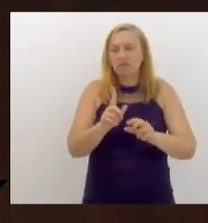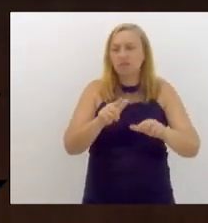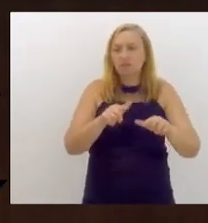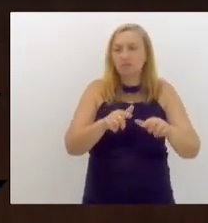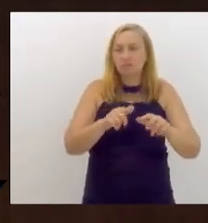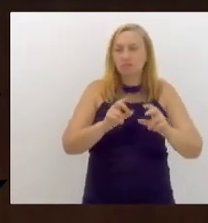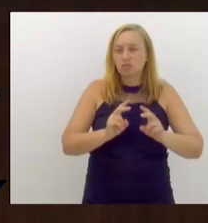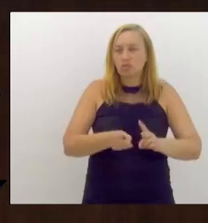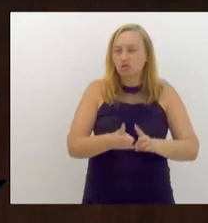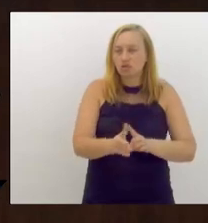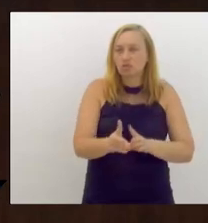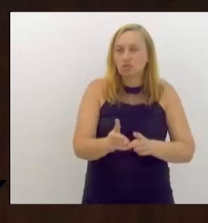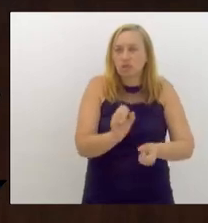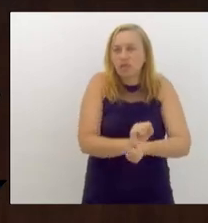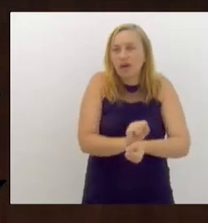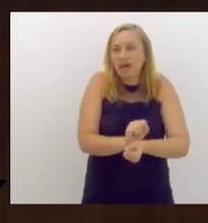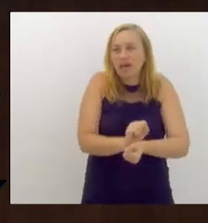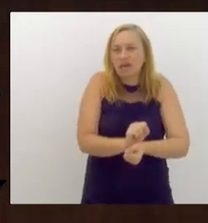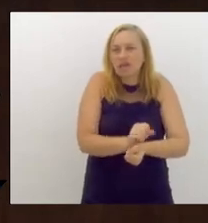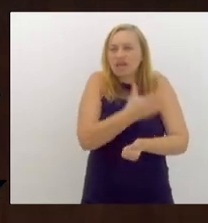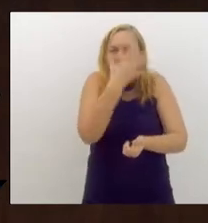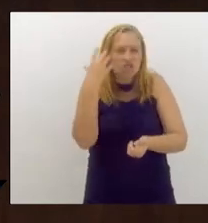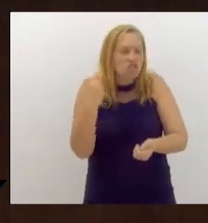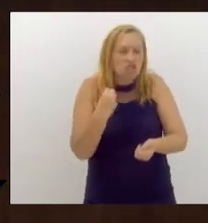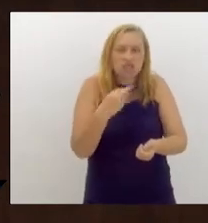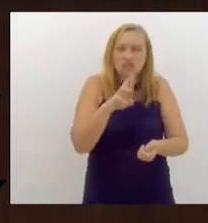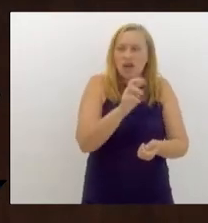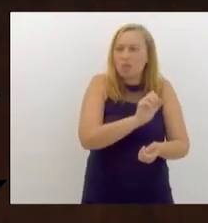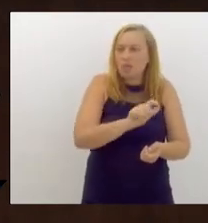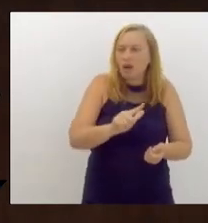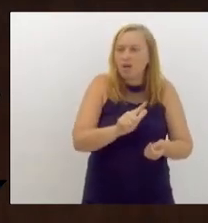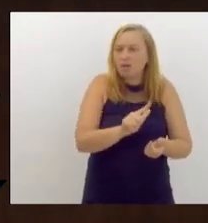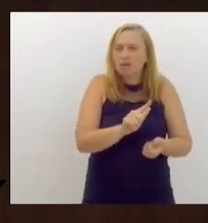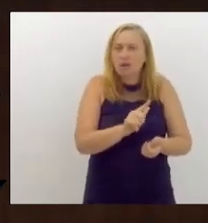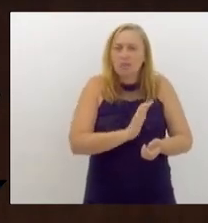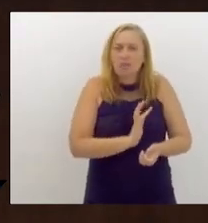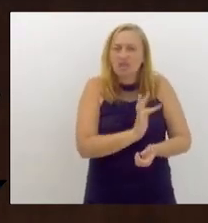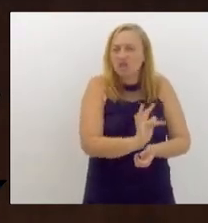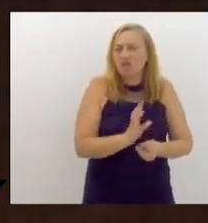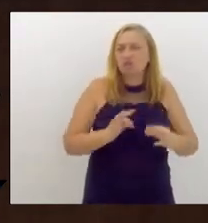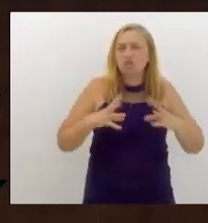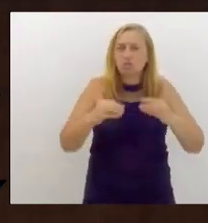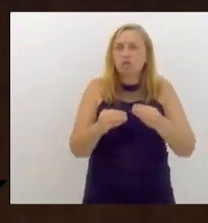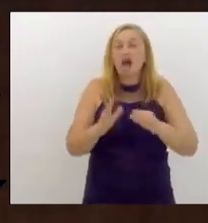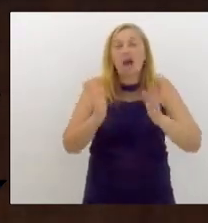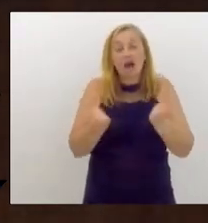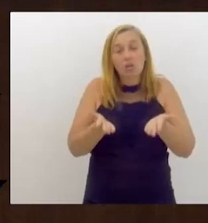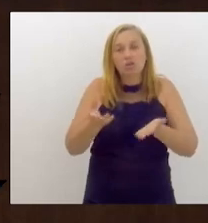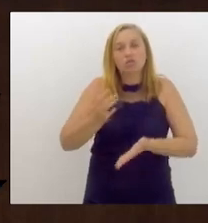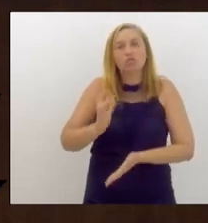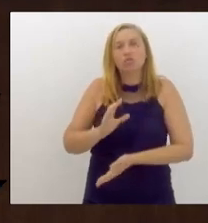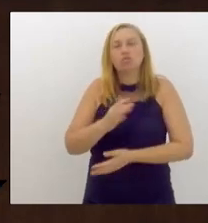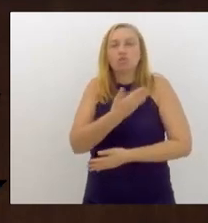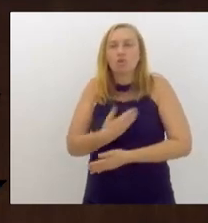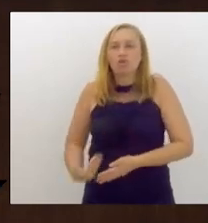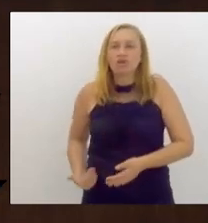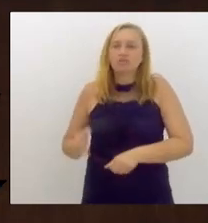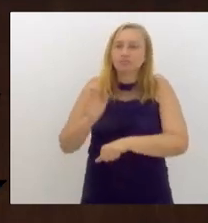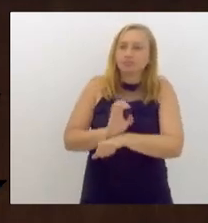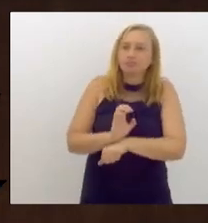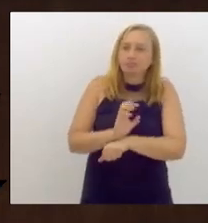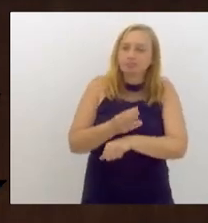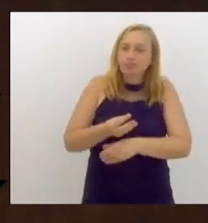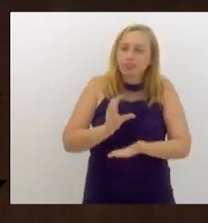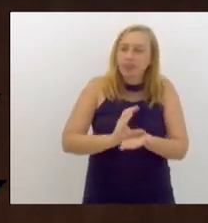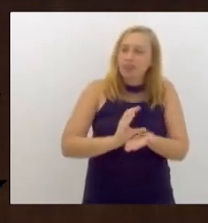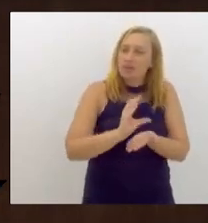ramal Santa Cruz, se ser de ramal da Baixada, porque as canaletas não existem mais. Agora, se o governo do Estado está dando um subsídio para